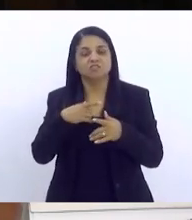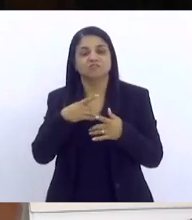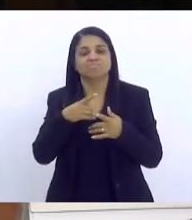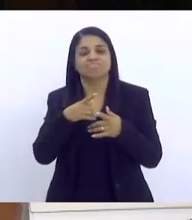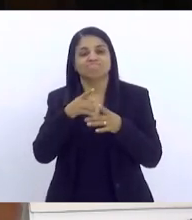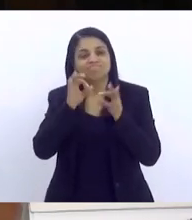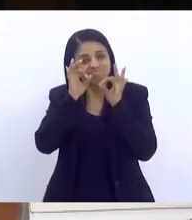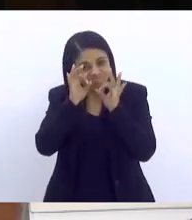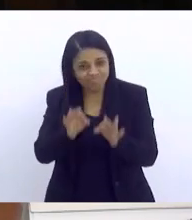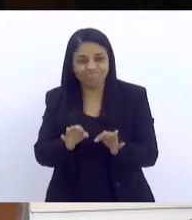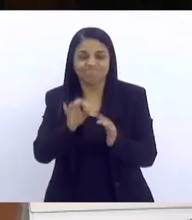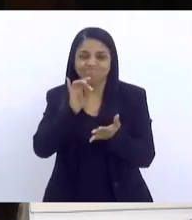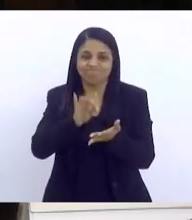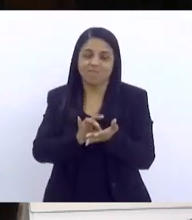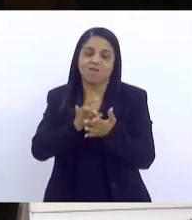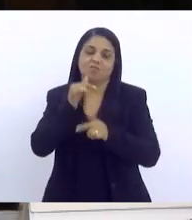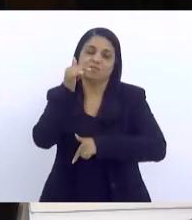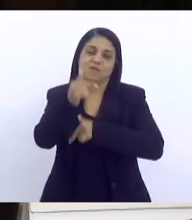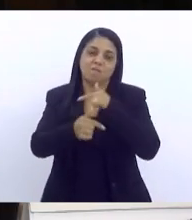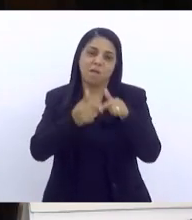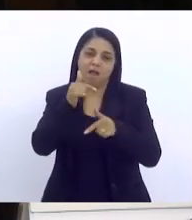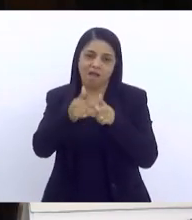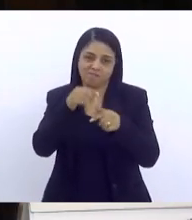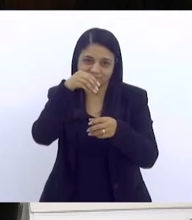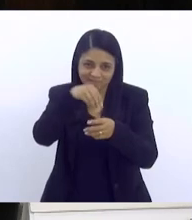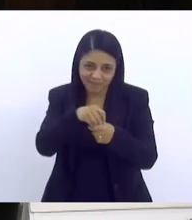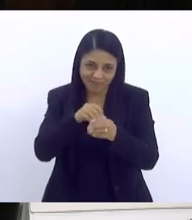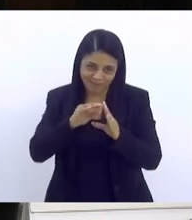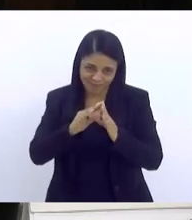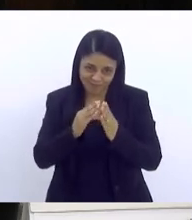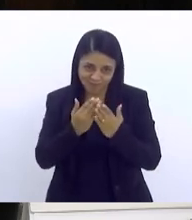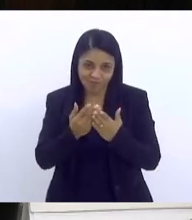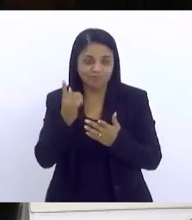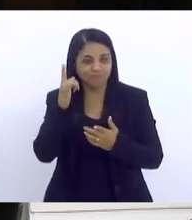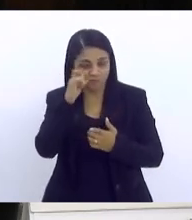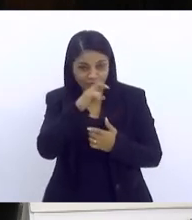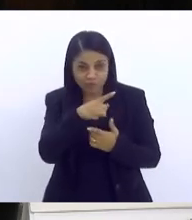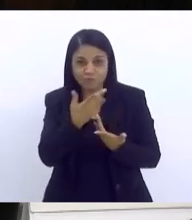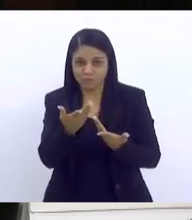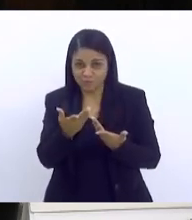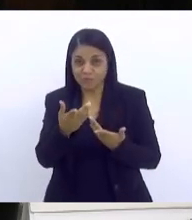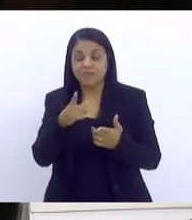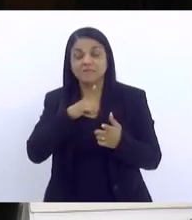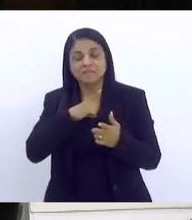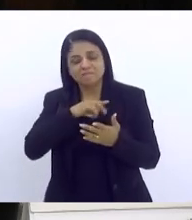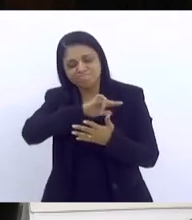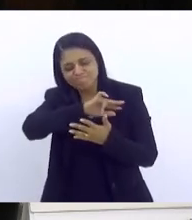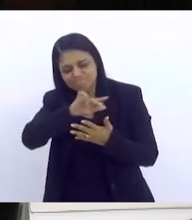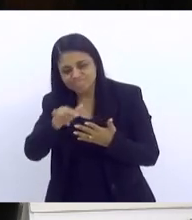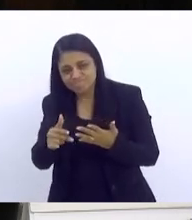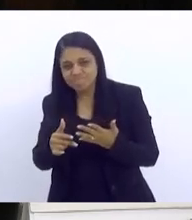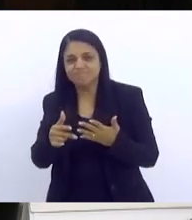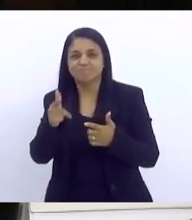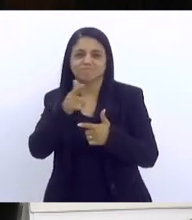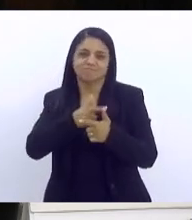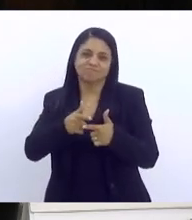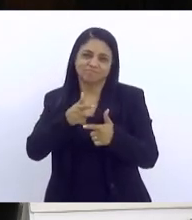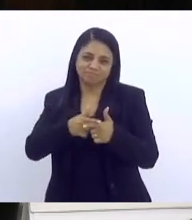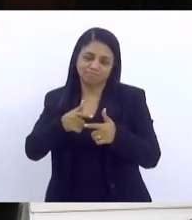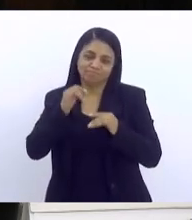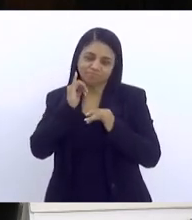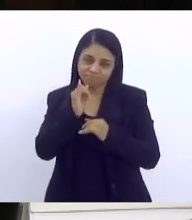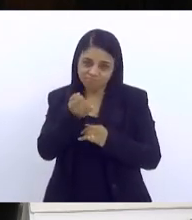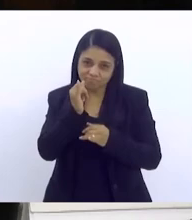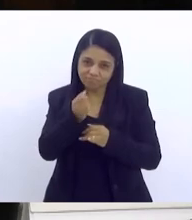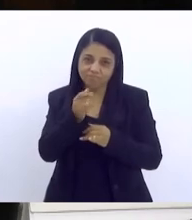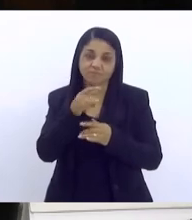condições de trabalho. Então, assim, tem um monte de situações aqui que eu poderia trazer. Falei